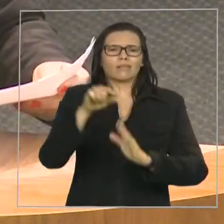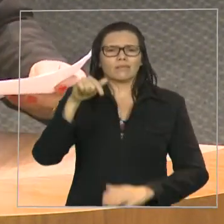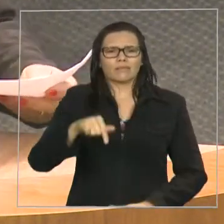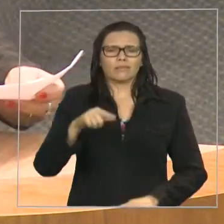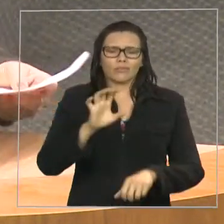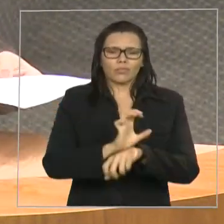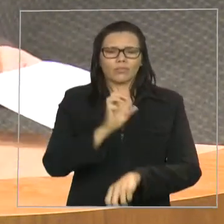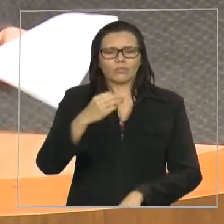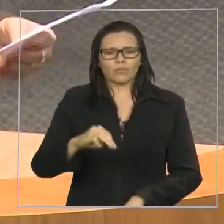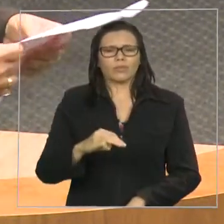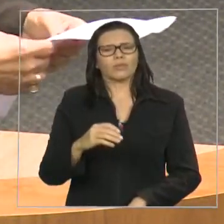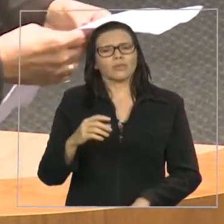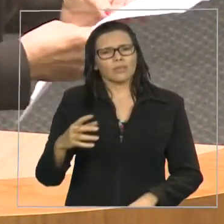empreendedoras. Obrigada, presidente.